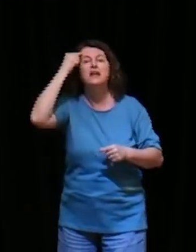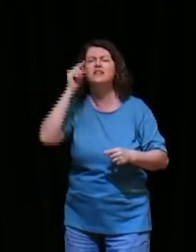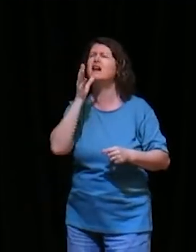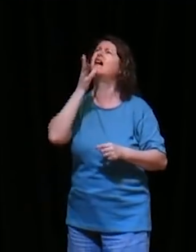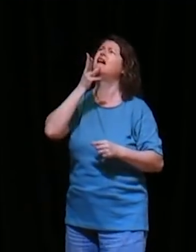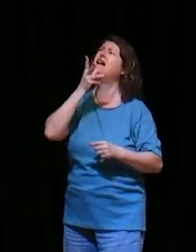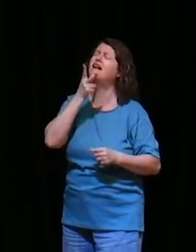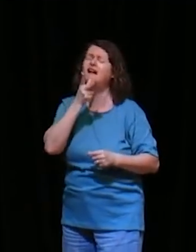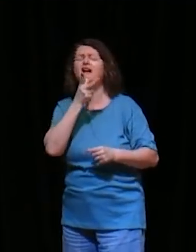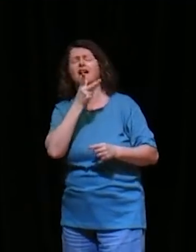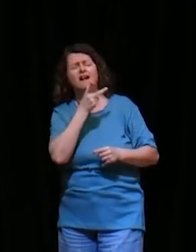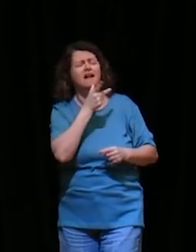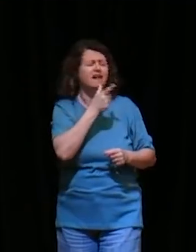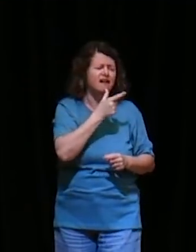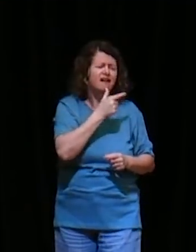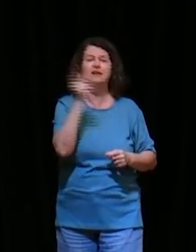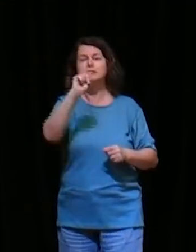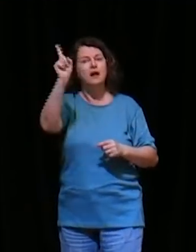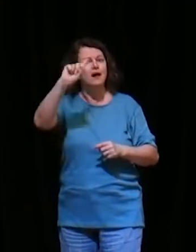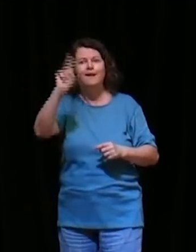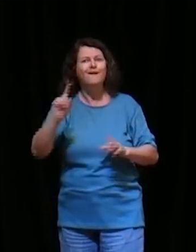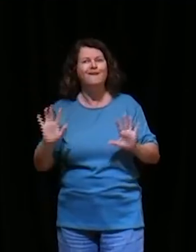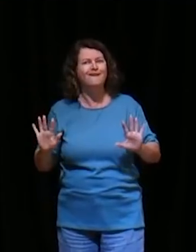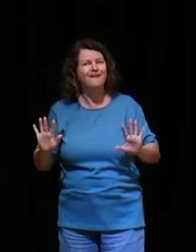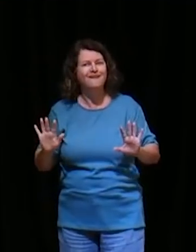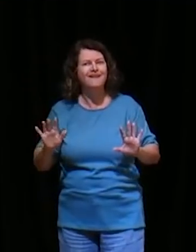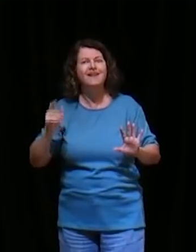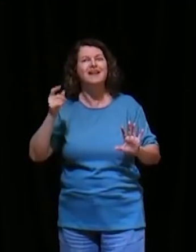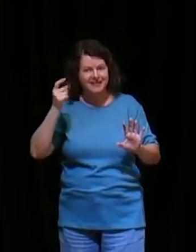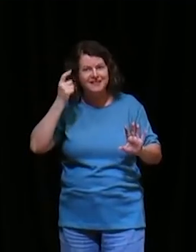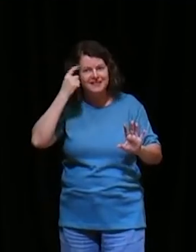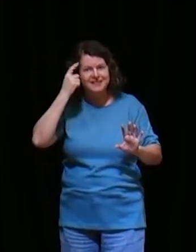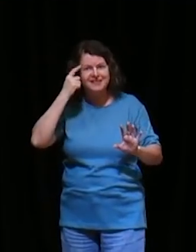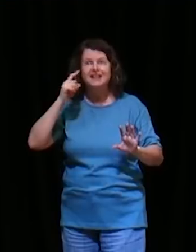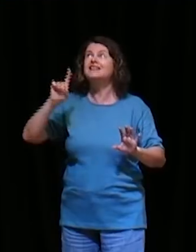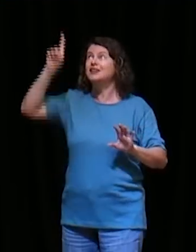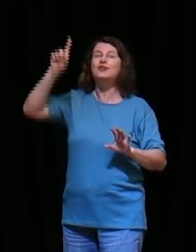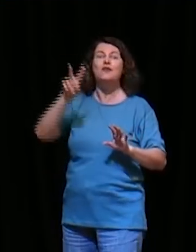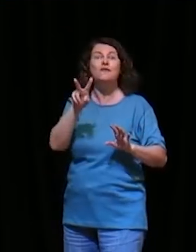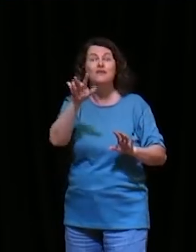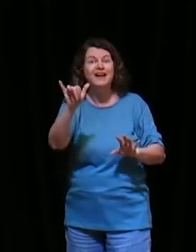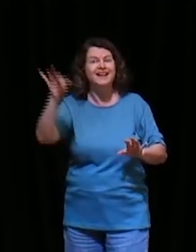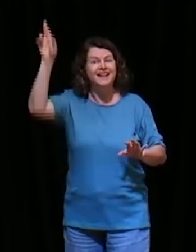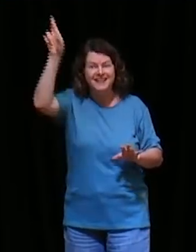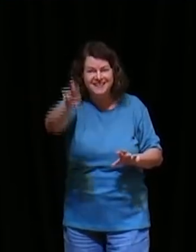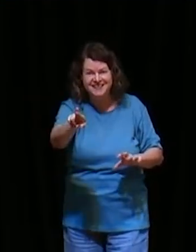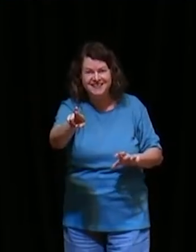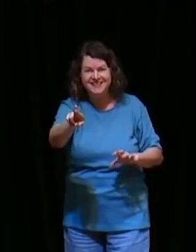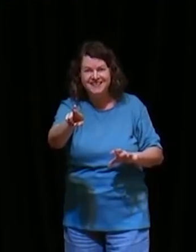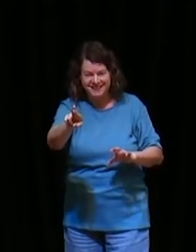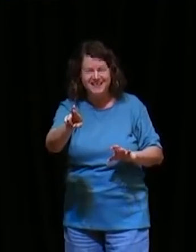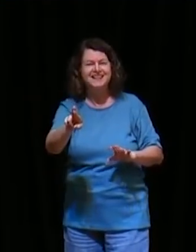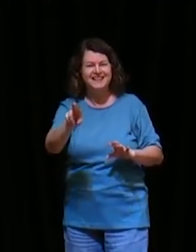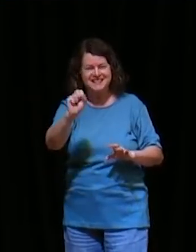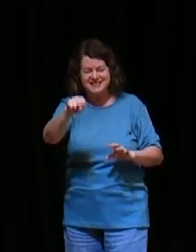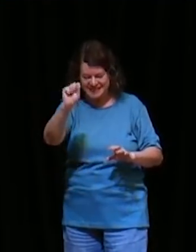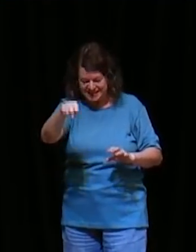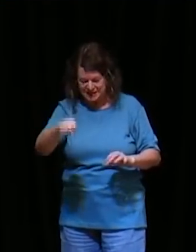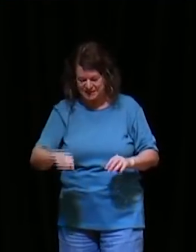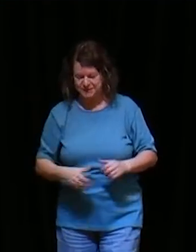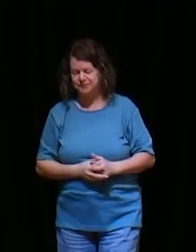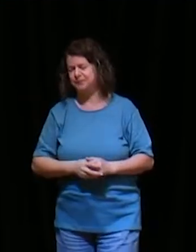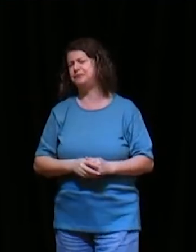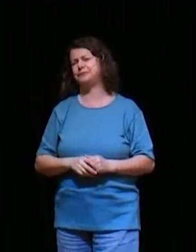imagine, que a oração, que você manda para Deus, é uma oração, que vai ficar sem resposta, porque não é, existe,